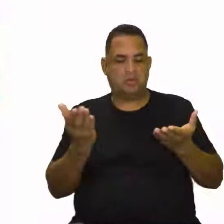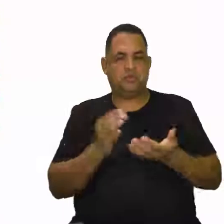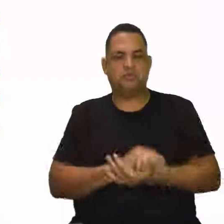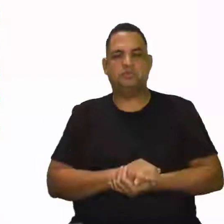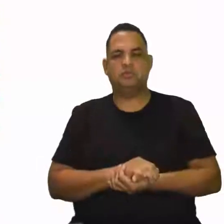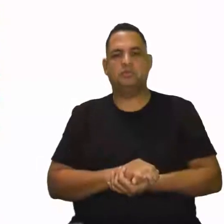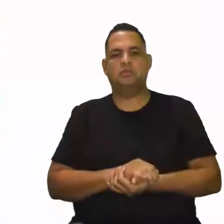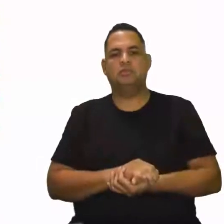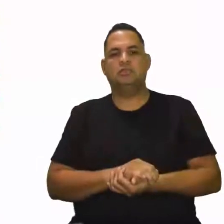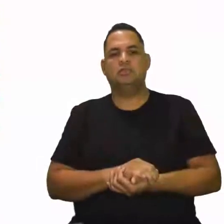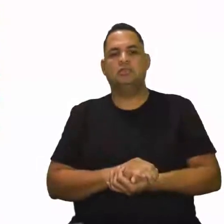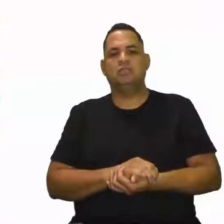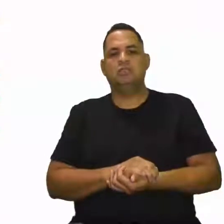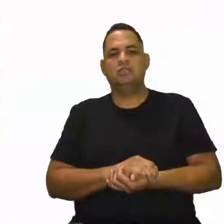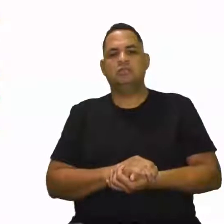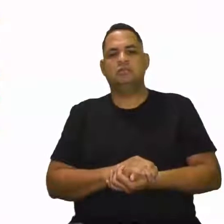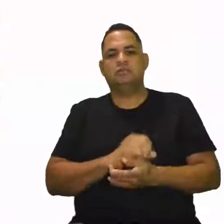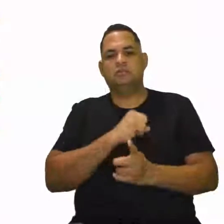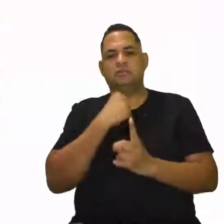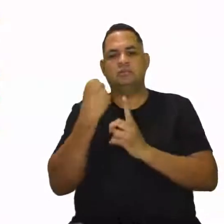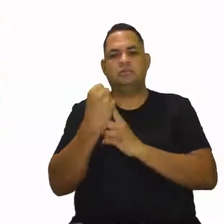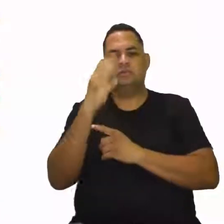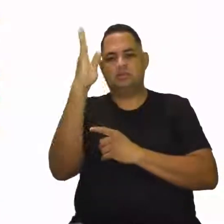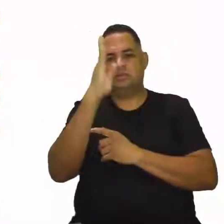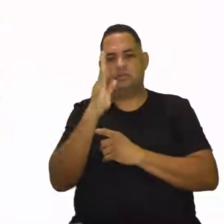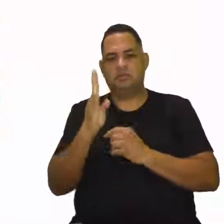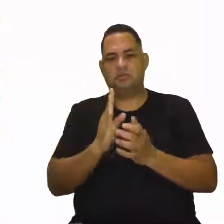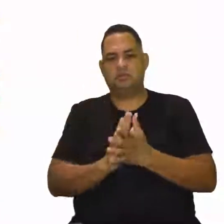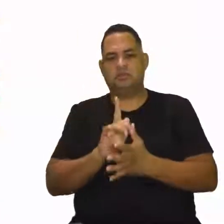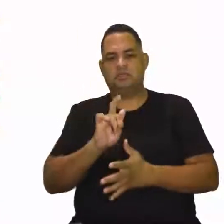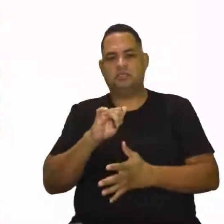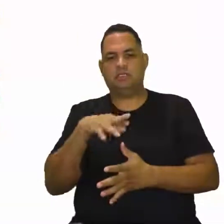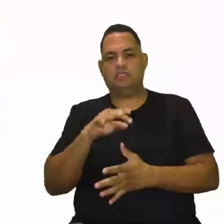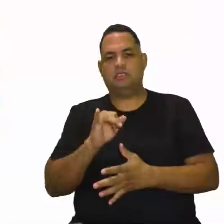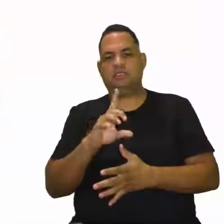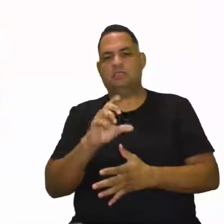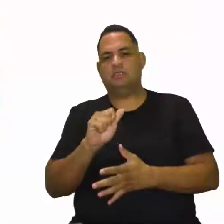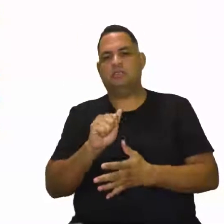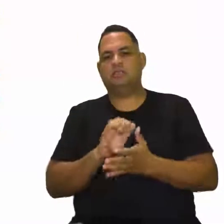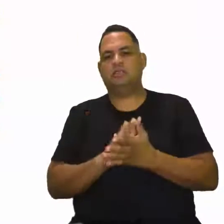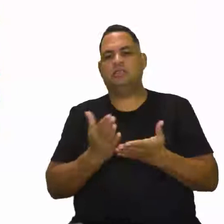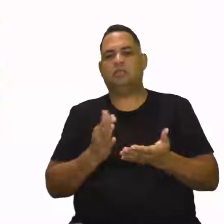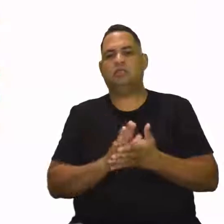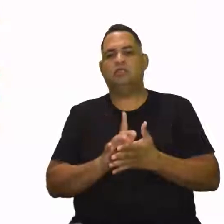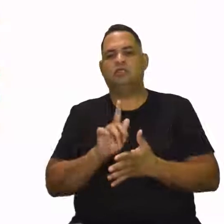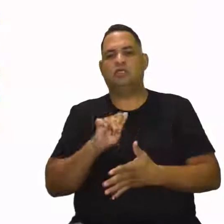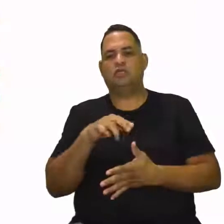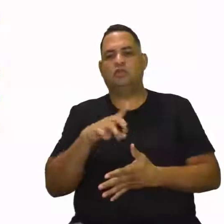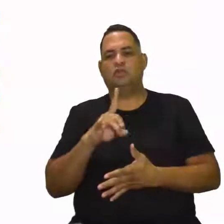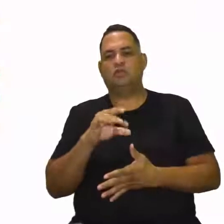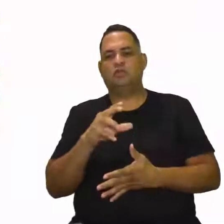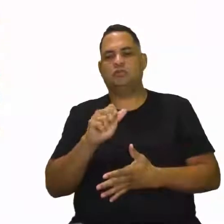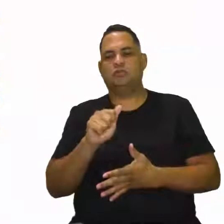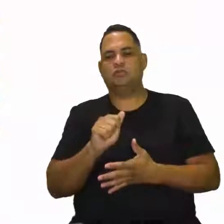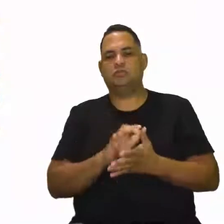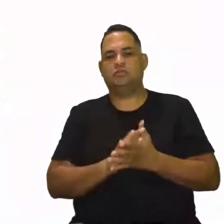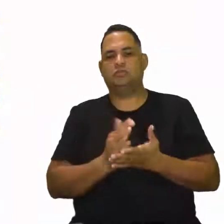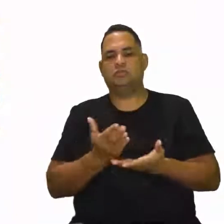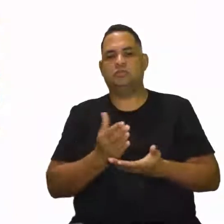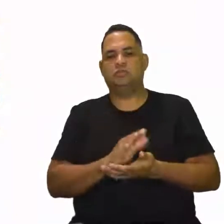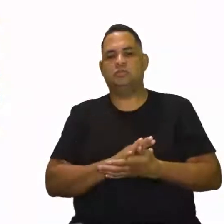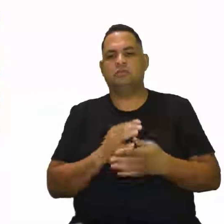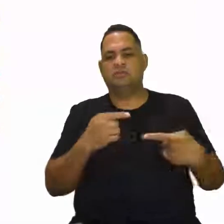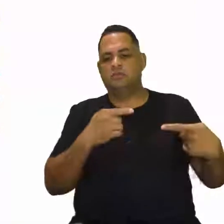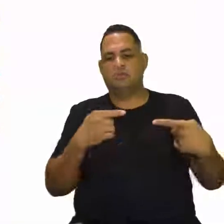E aí, a Sociedade Brasileira de Geriatria, tá? E Gerontologia, são